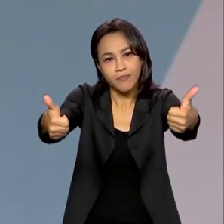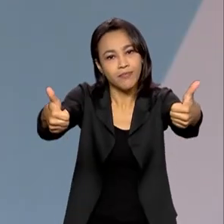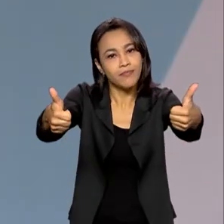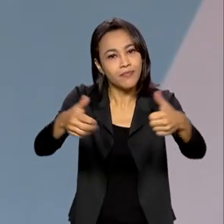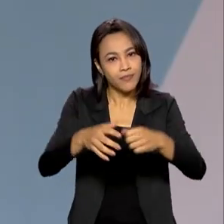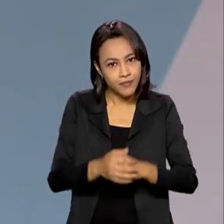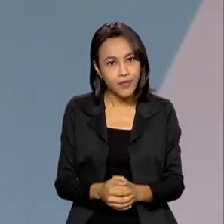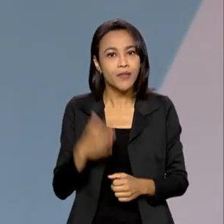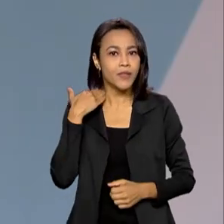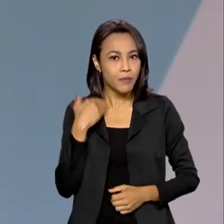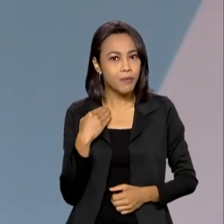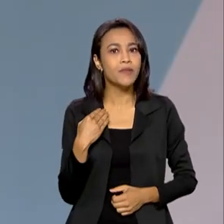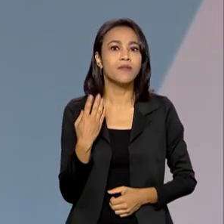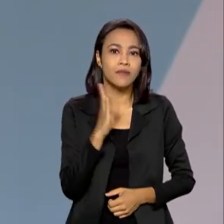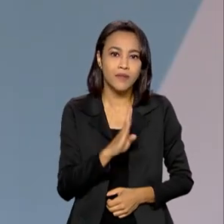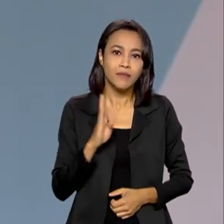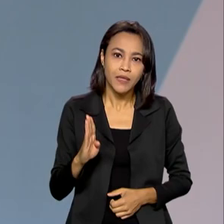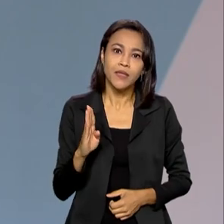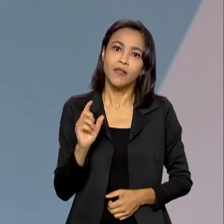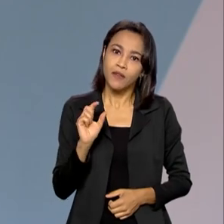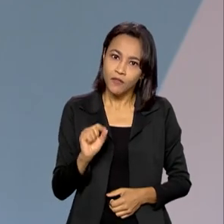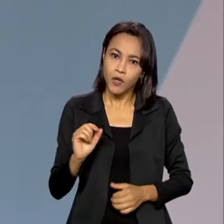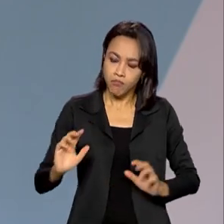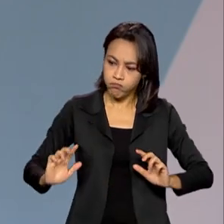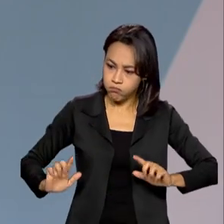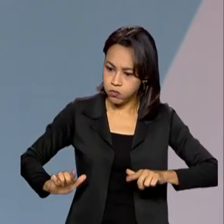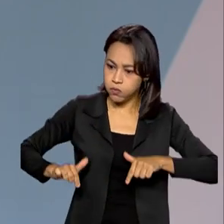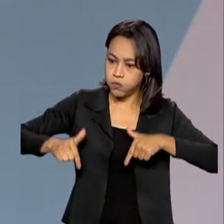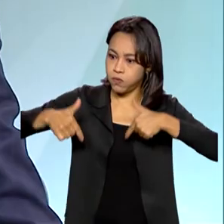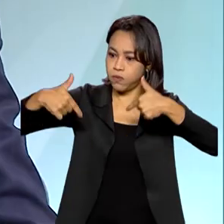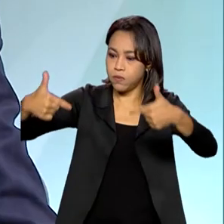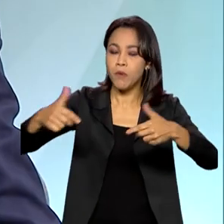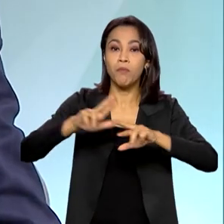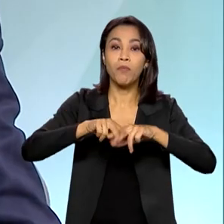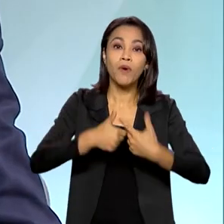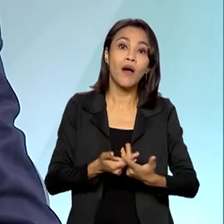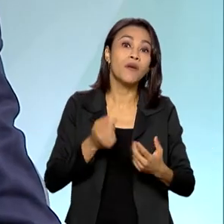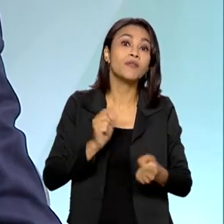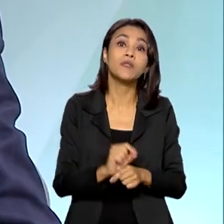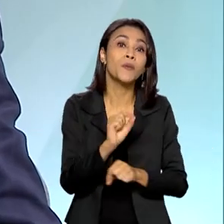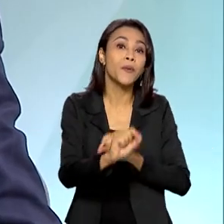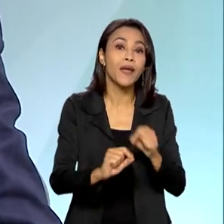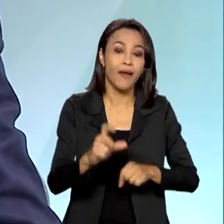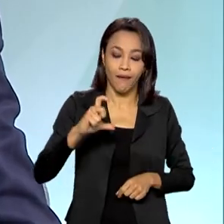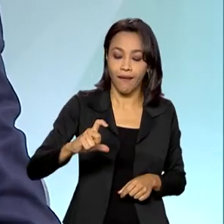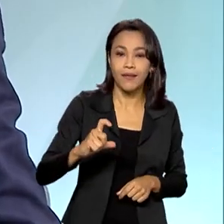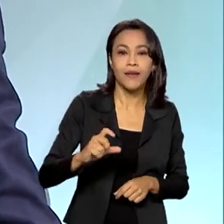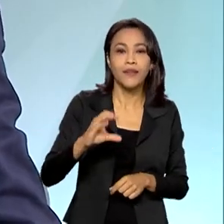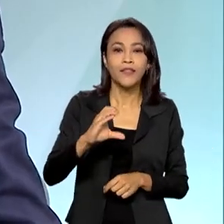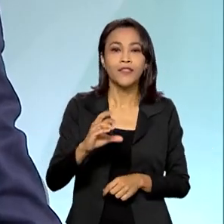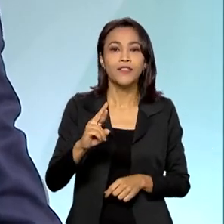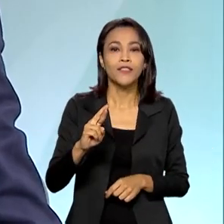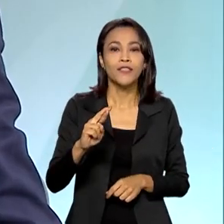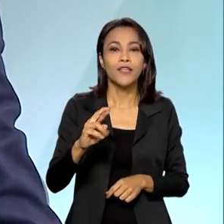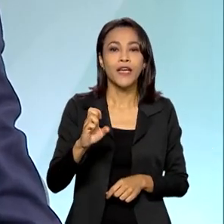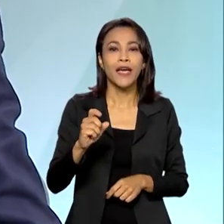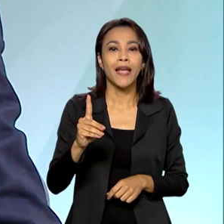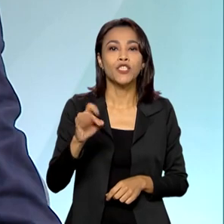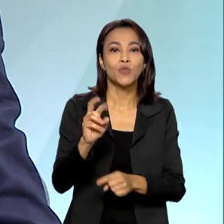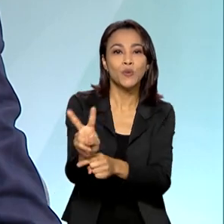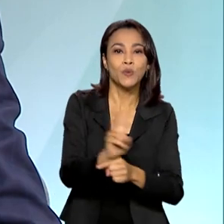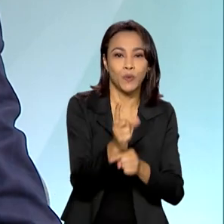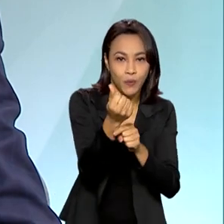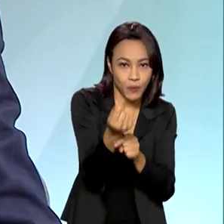alguma forma, alavancado em função do crescimento da carteira de crédito. Nossa carteira de crédito cresceu. Do outro lado, nós